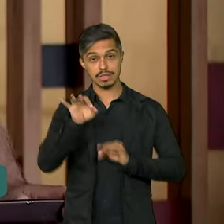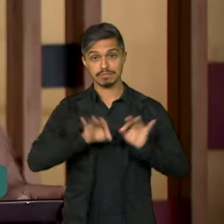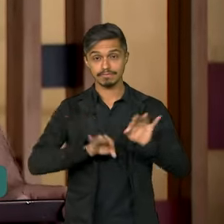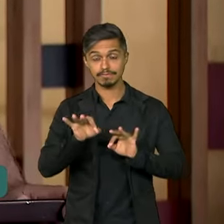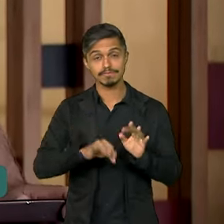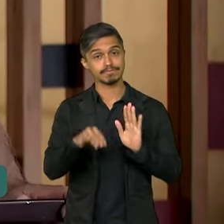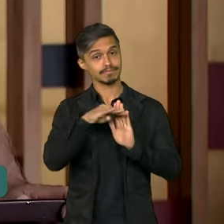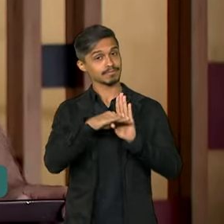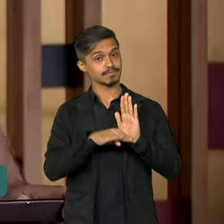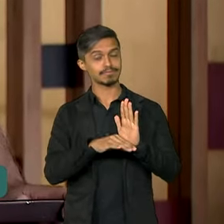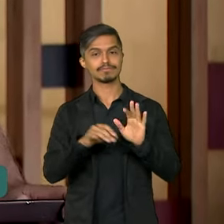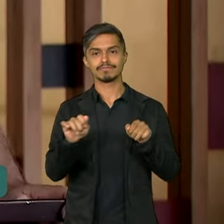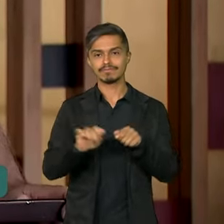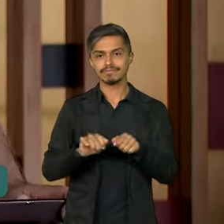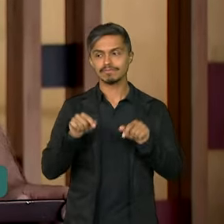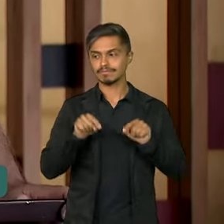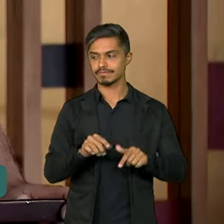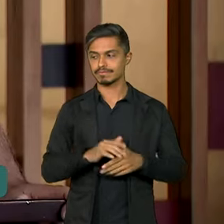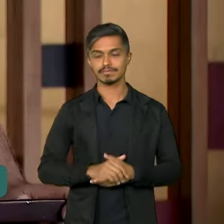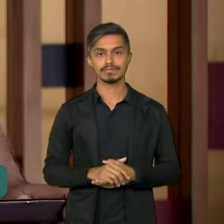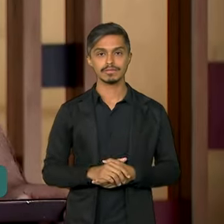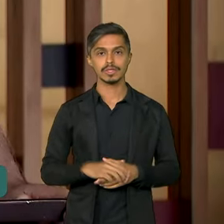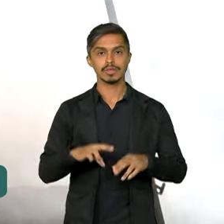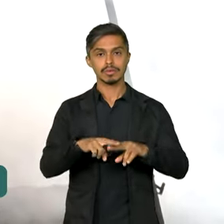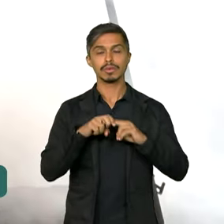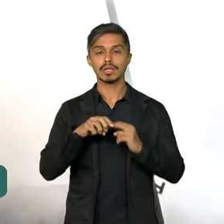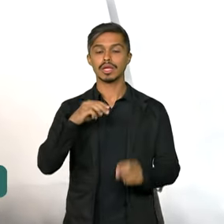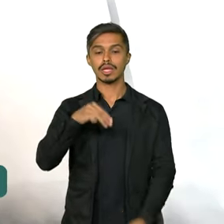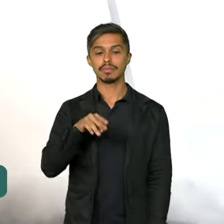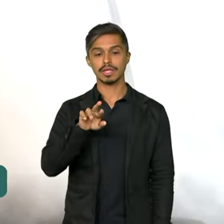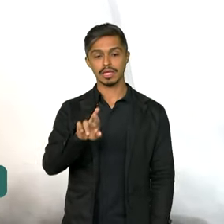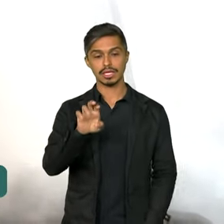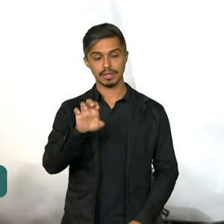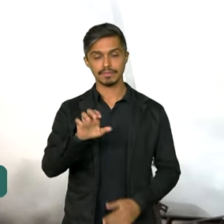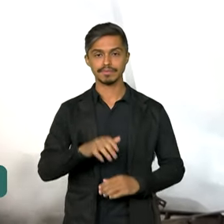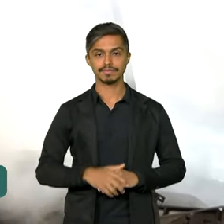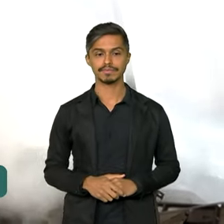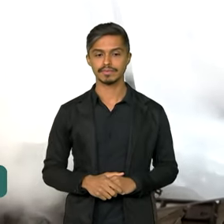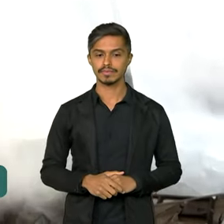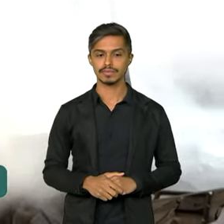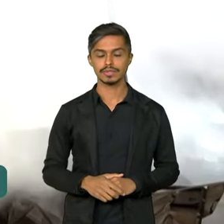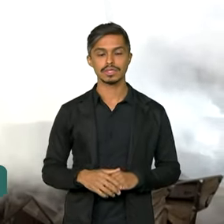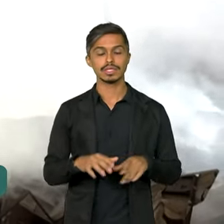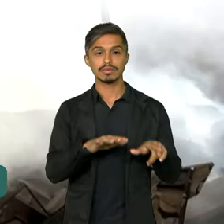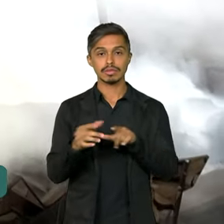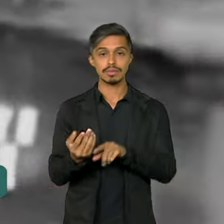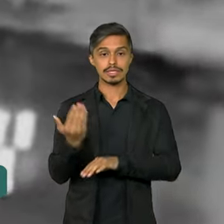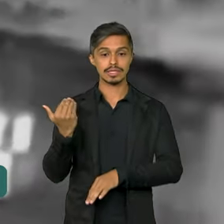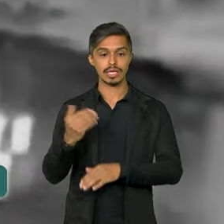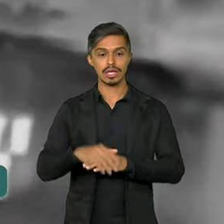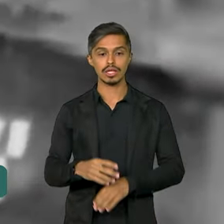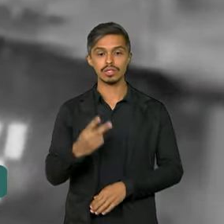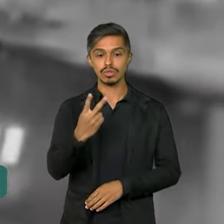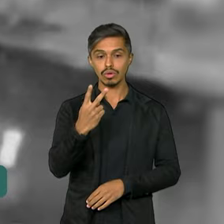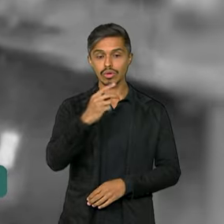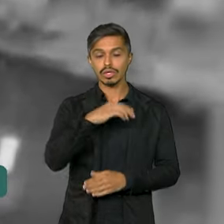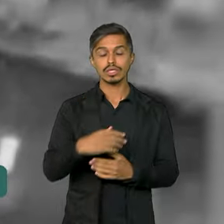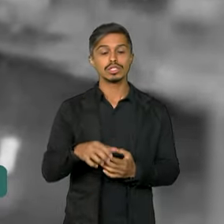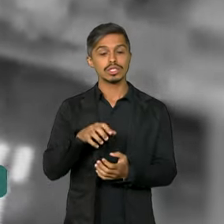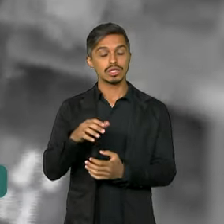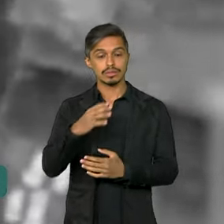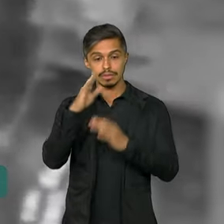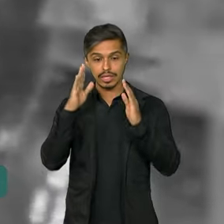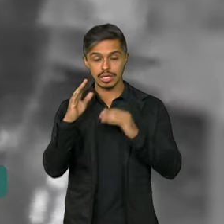listagens feitas pelo MRE. Na semana passada, dois adolescentes brasileiros morreram após